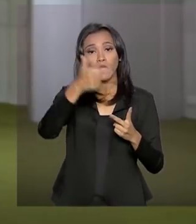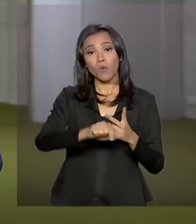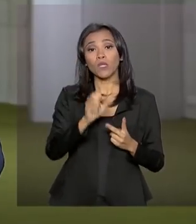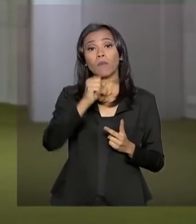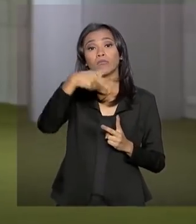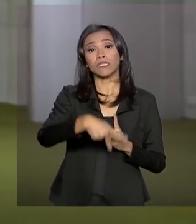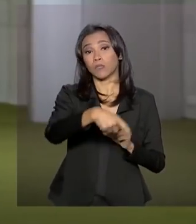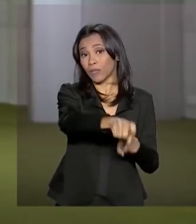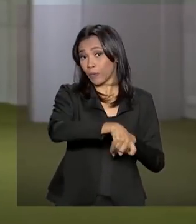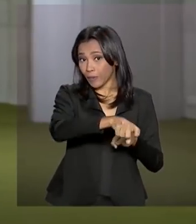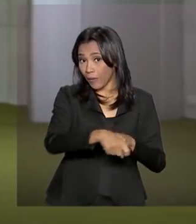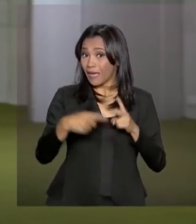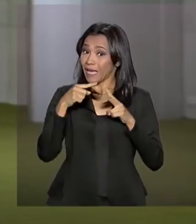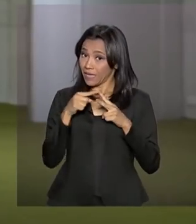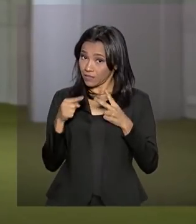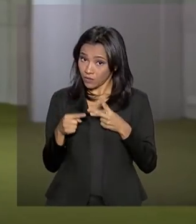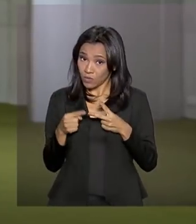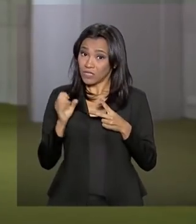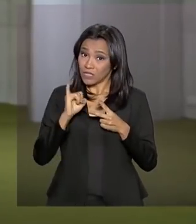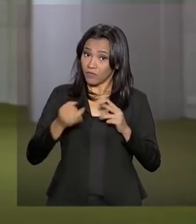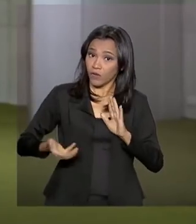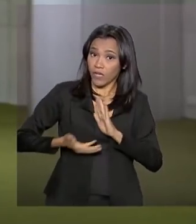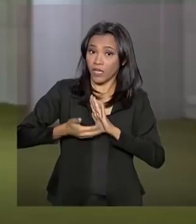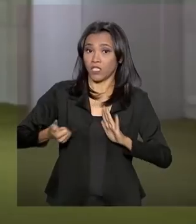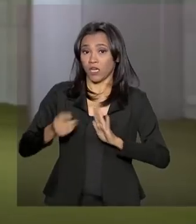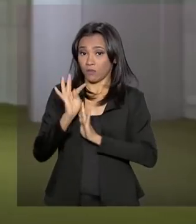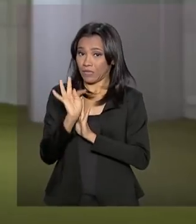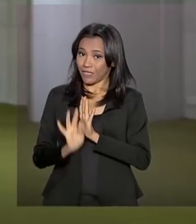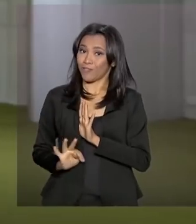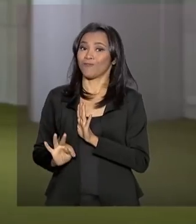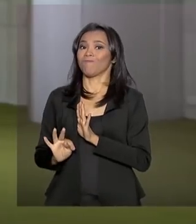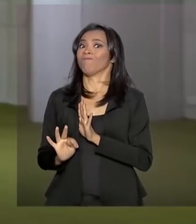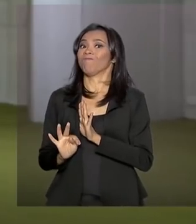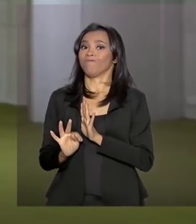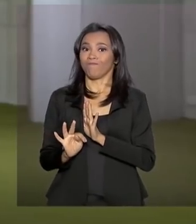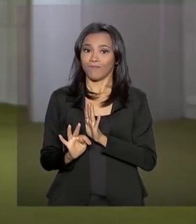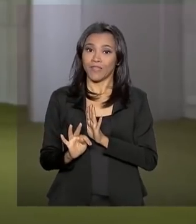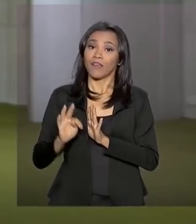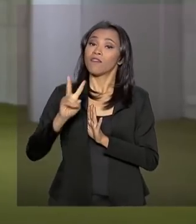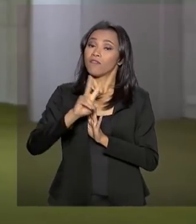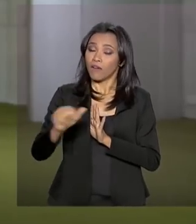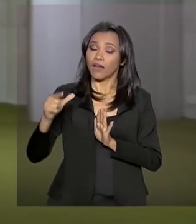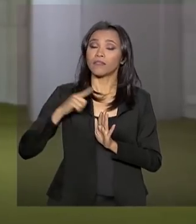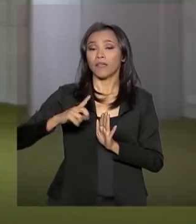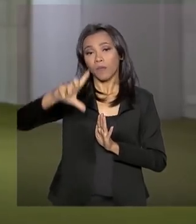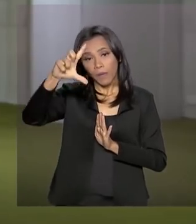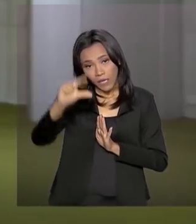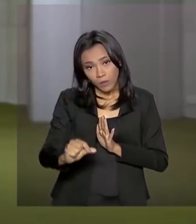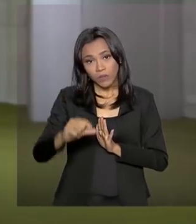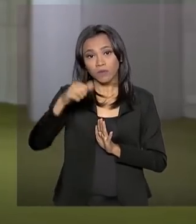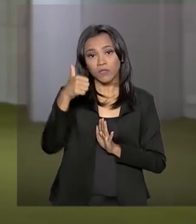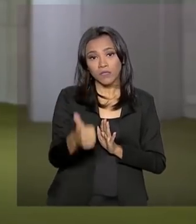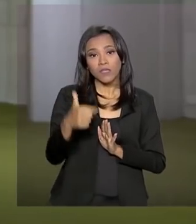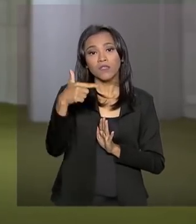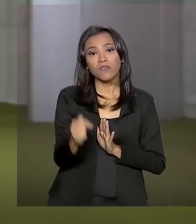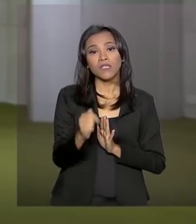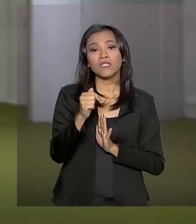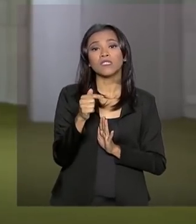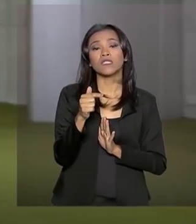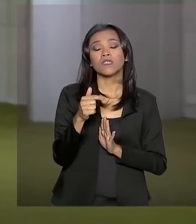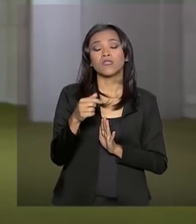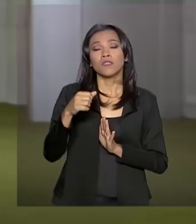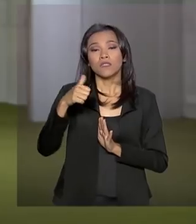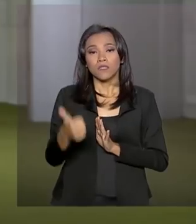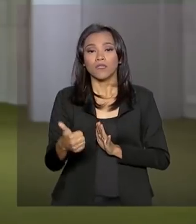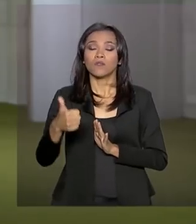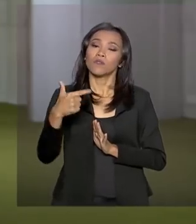rural. Se esses pontos forem retirados do texto, há previsão de que haja uma redução de R 127 bilhões em